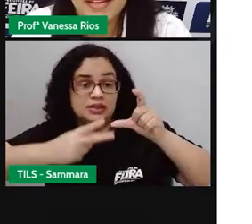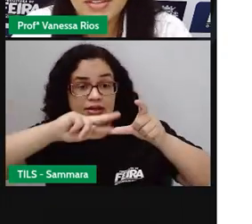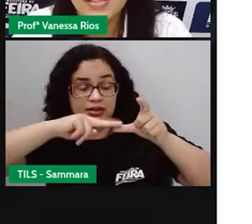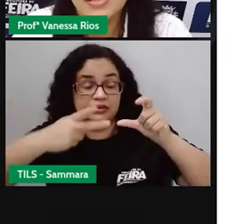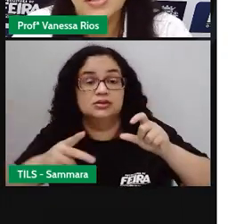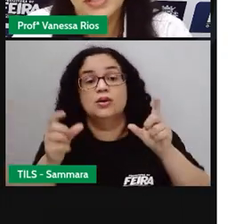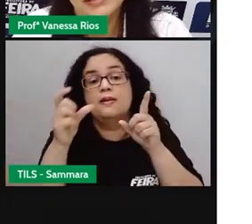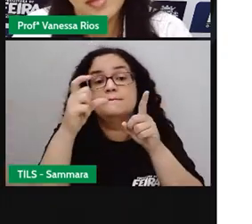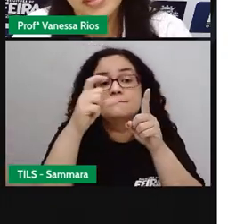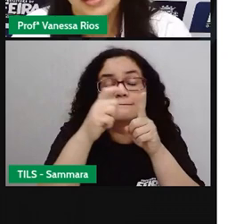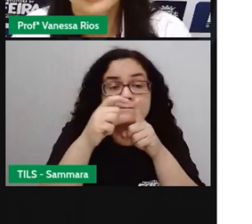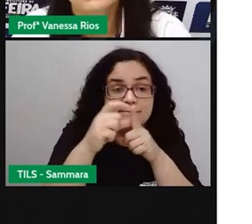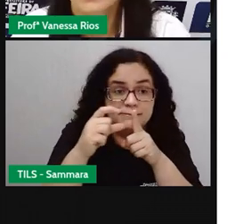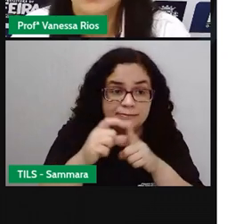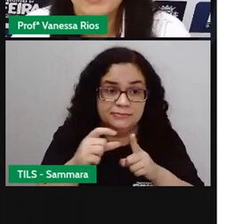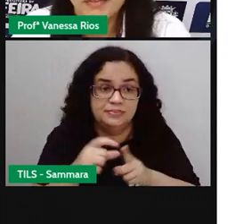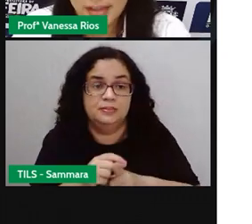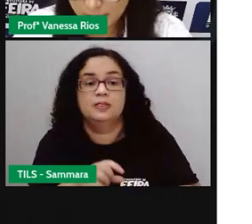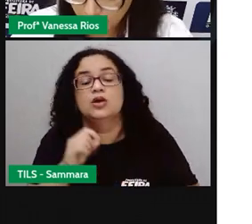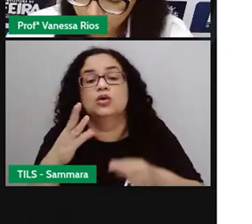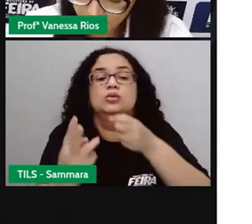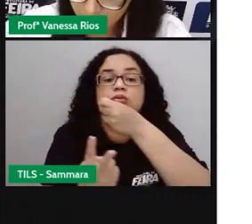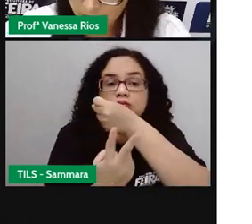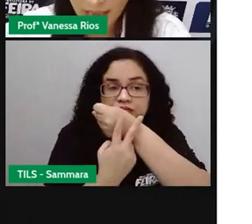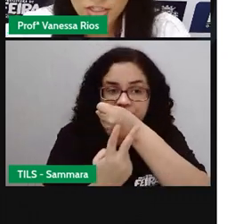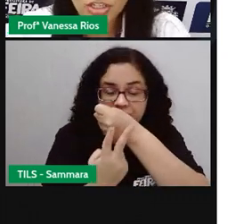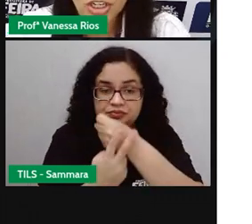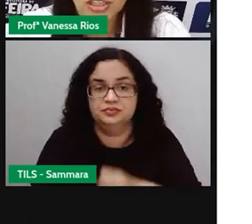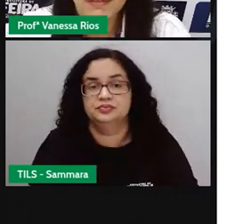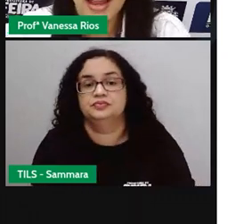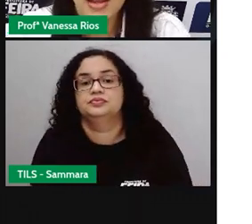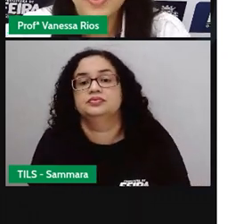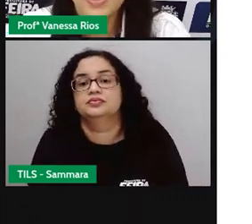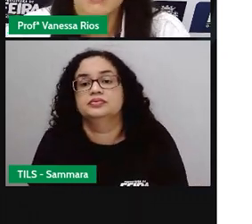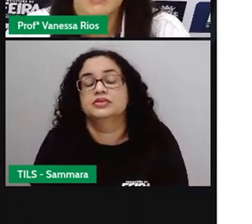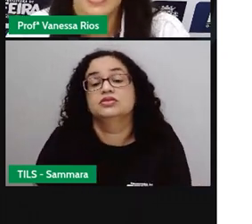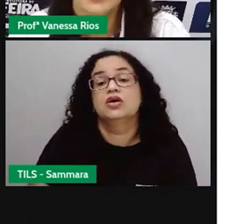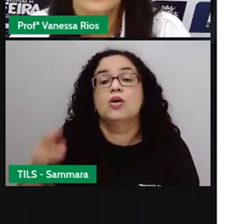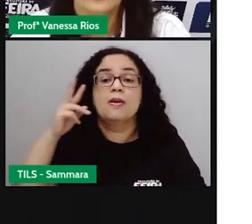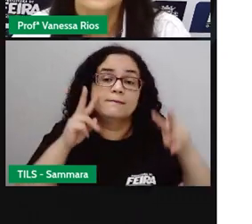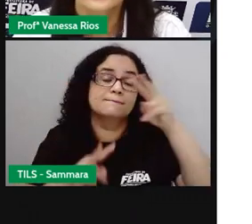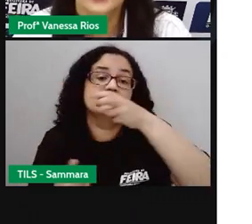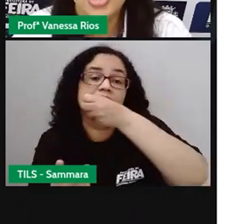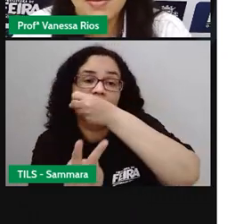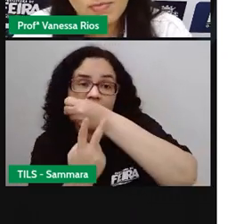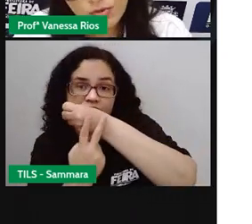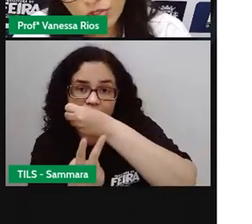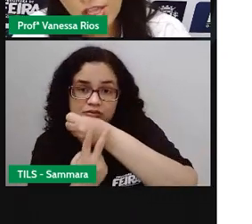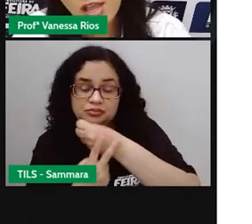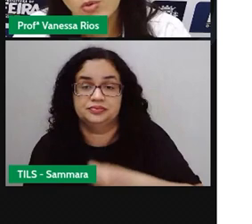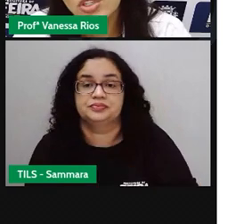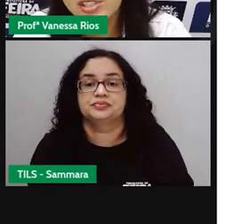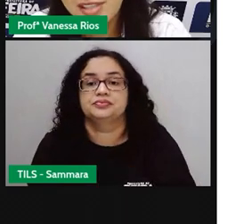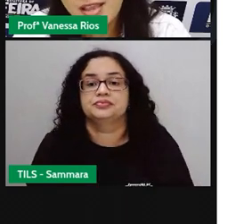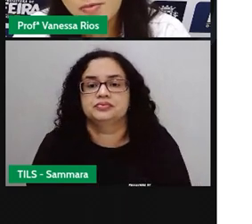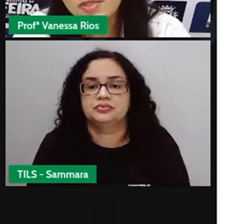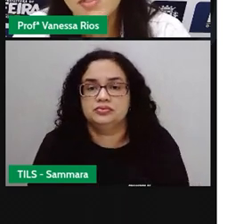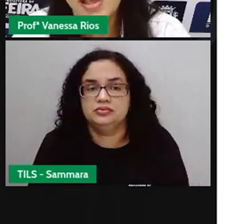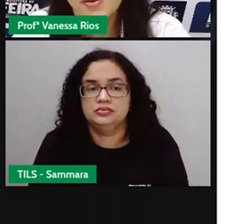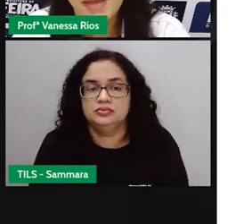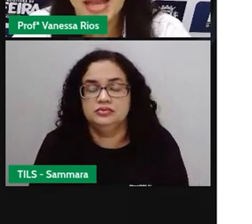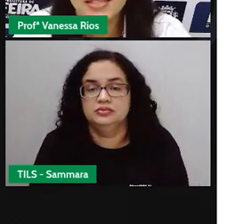das palavras que são determinadas como verbo. A gente aqui vai observar os tempos, né? Os